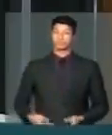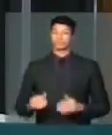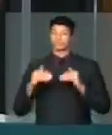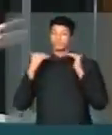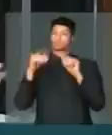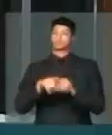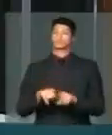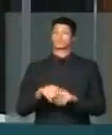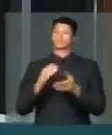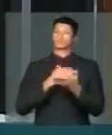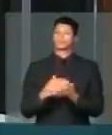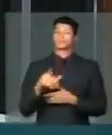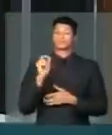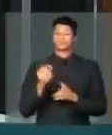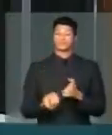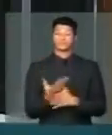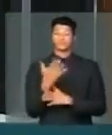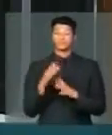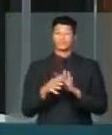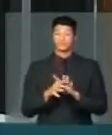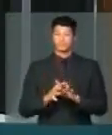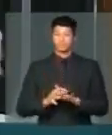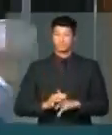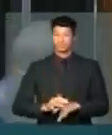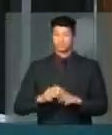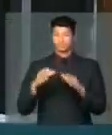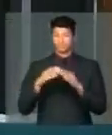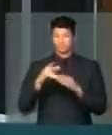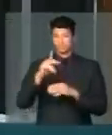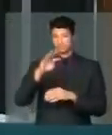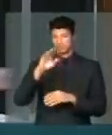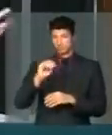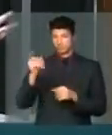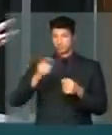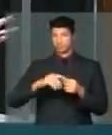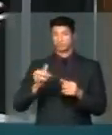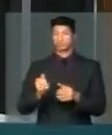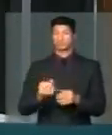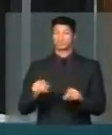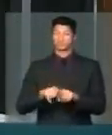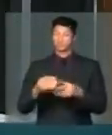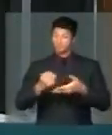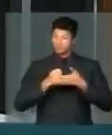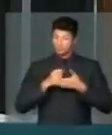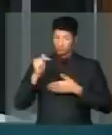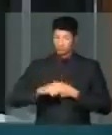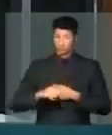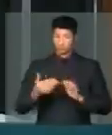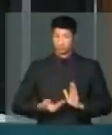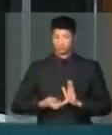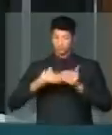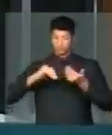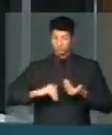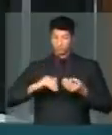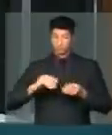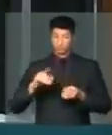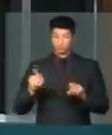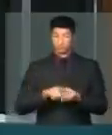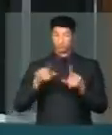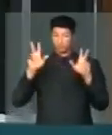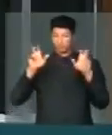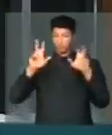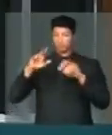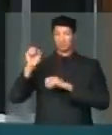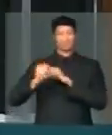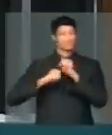enaltecer a sua iniciativa de criar esta comissão do Pacto Federativo, de trazer à Câmara Federal assuntos